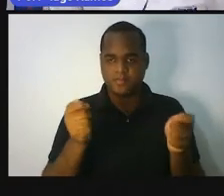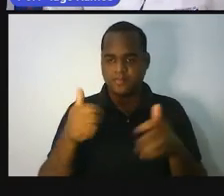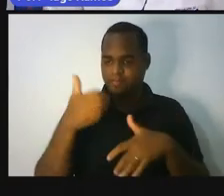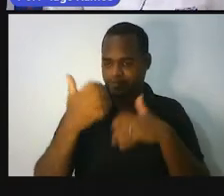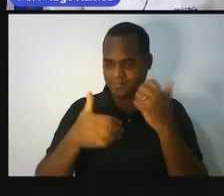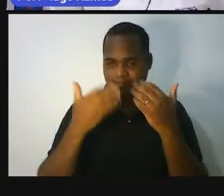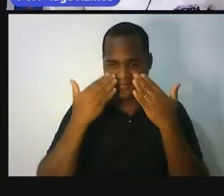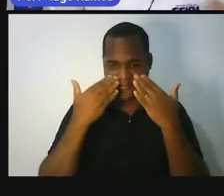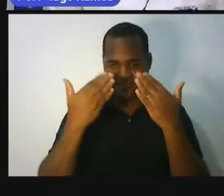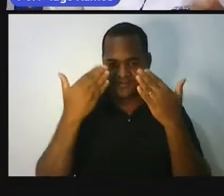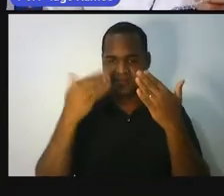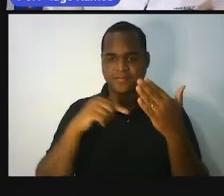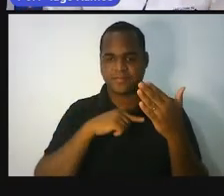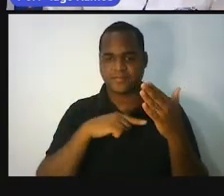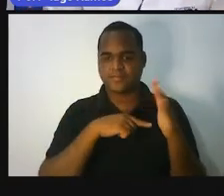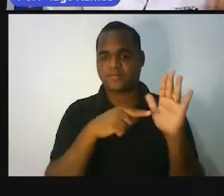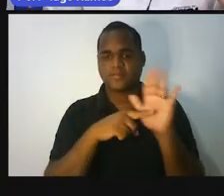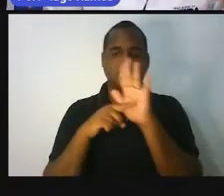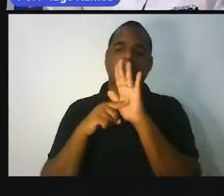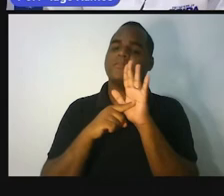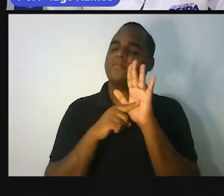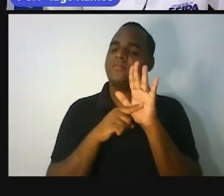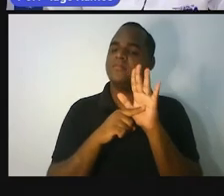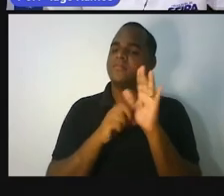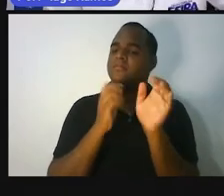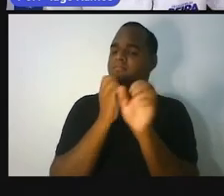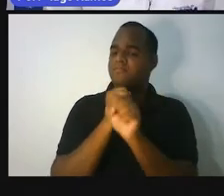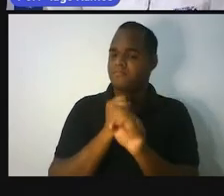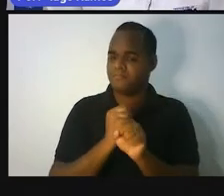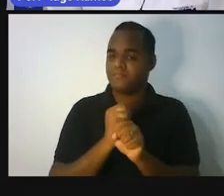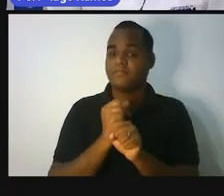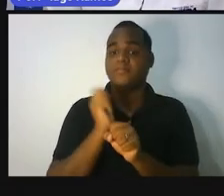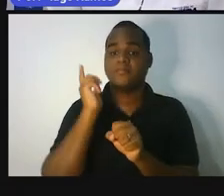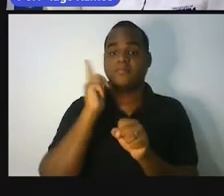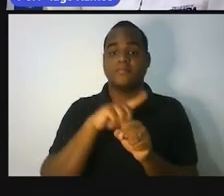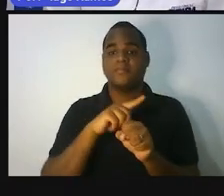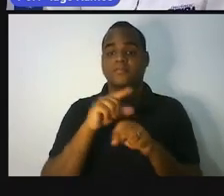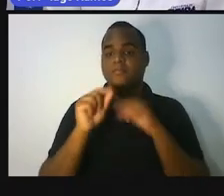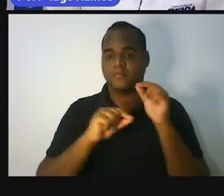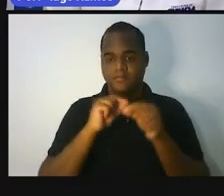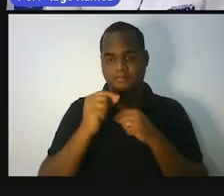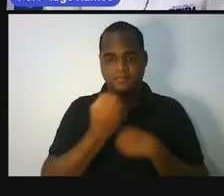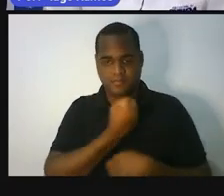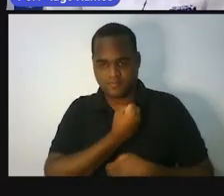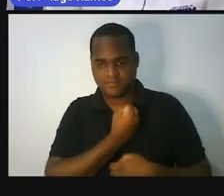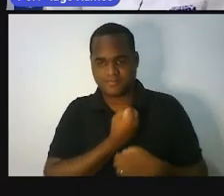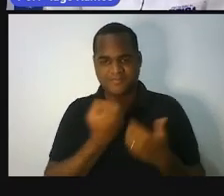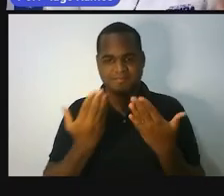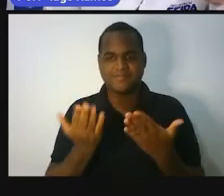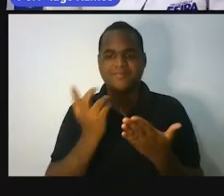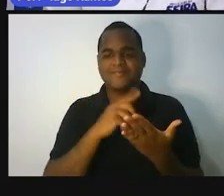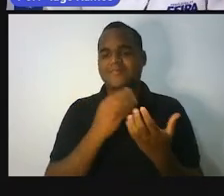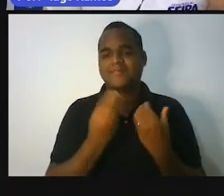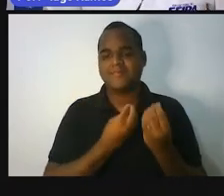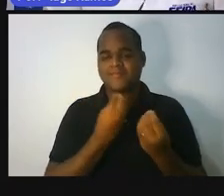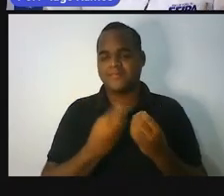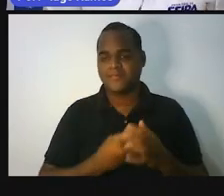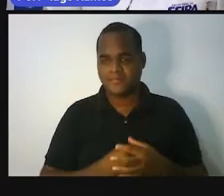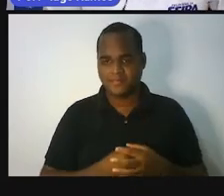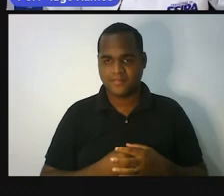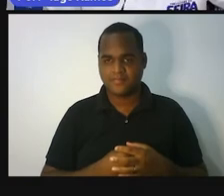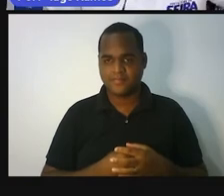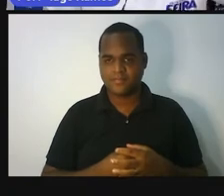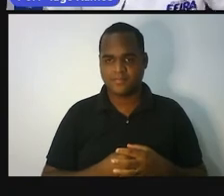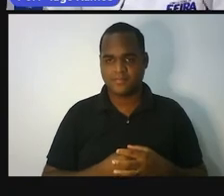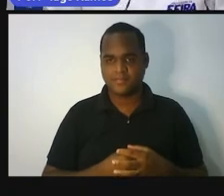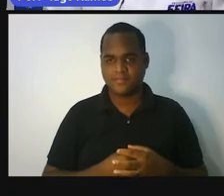eu vou te mostrar agora. Como é que a gente calcula a porcentagem de um número? Como assim, professor? Quanto é